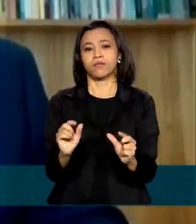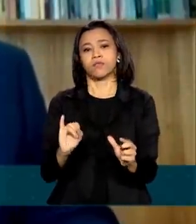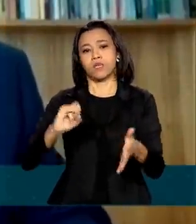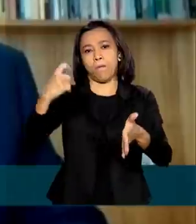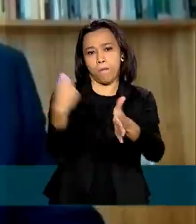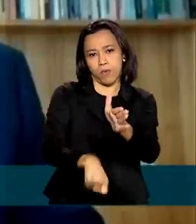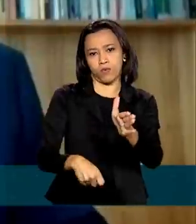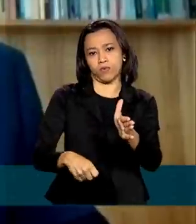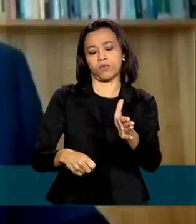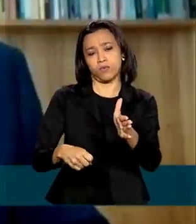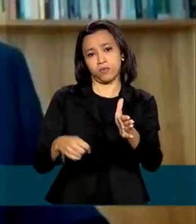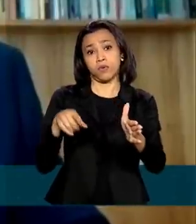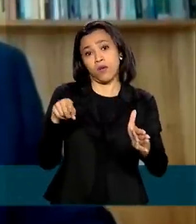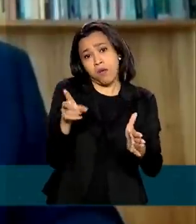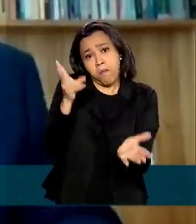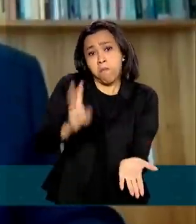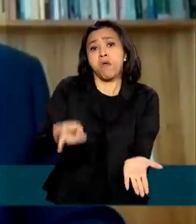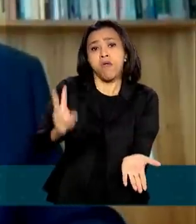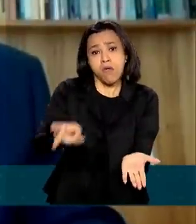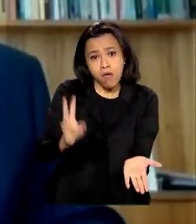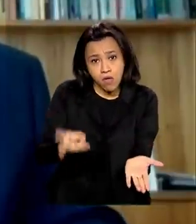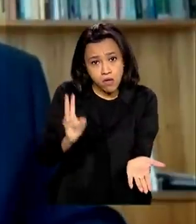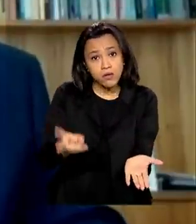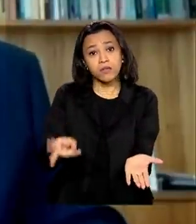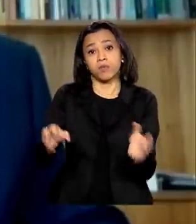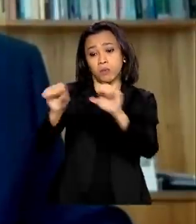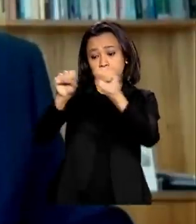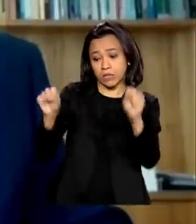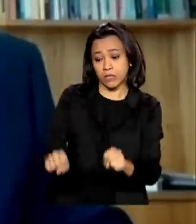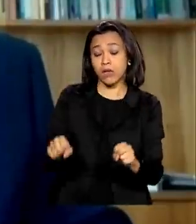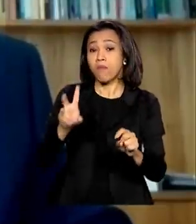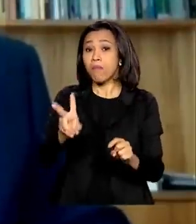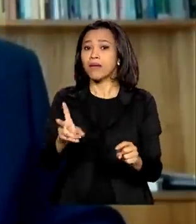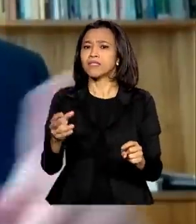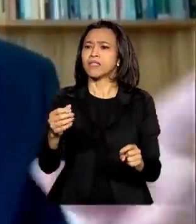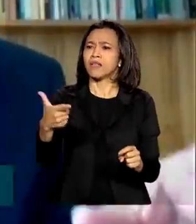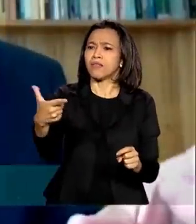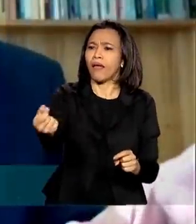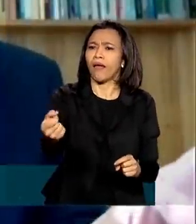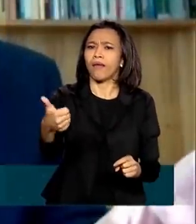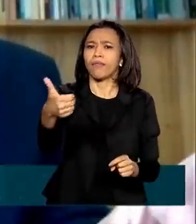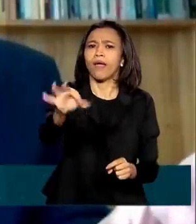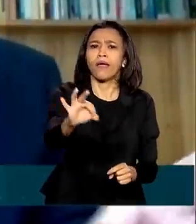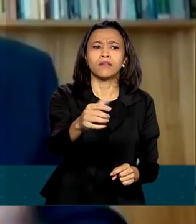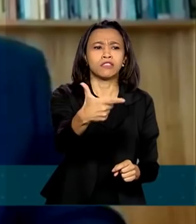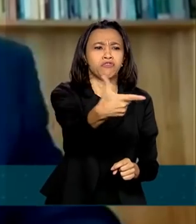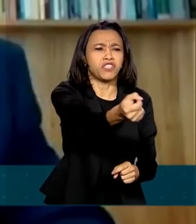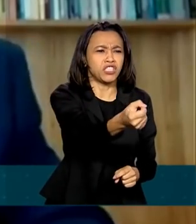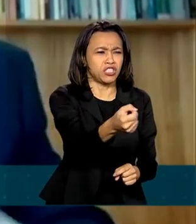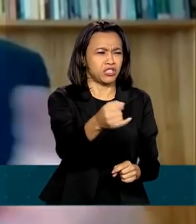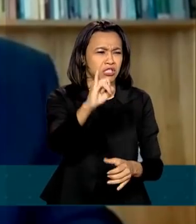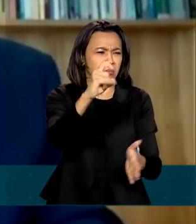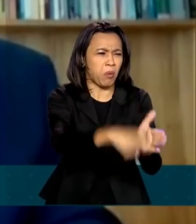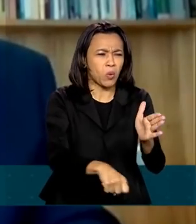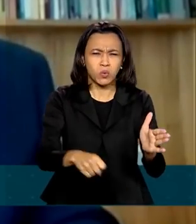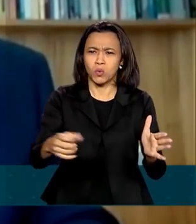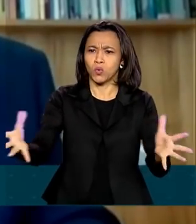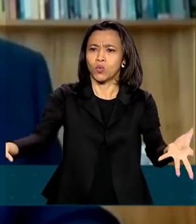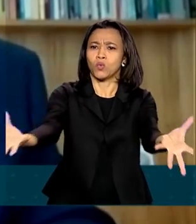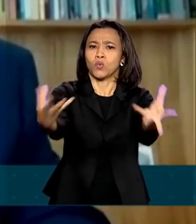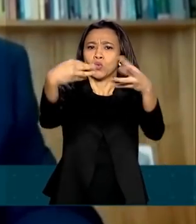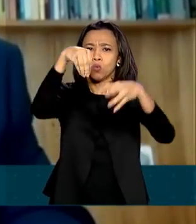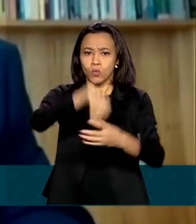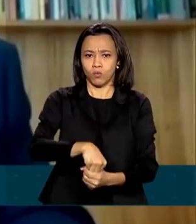A carga tributária pode ser a mesma, nós vamos substituir 10, 15, 20 impostos por um. Mais três por um.